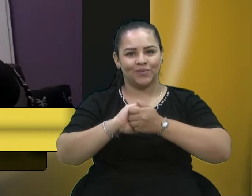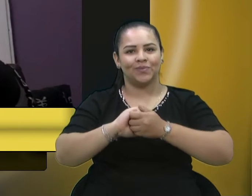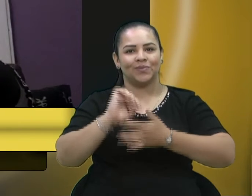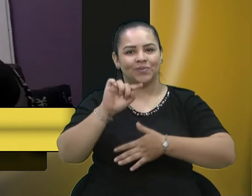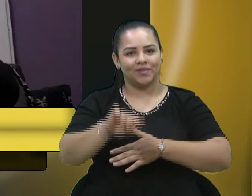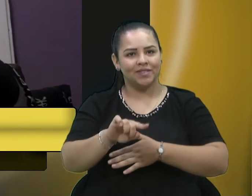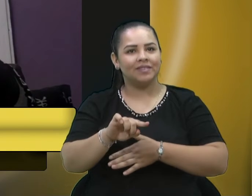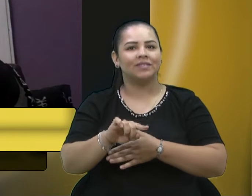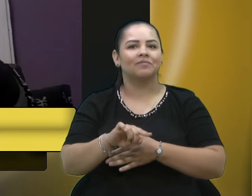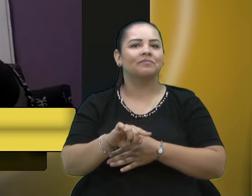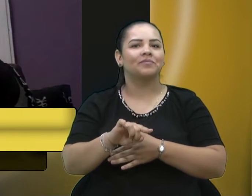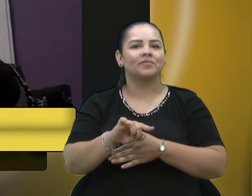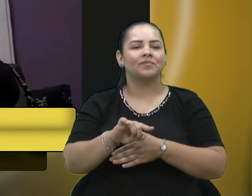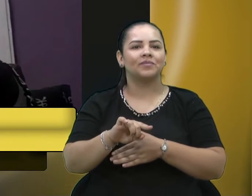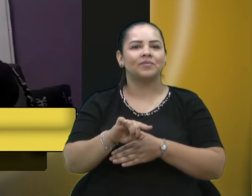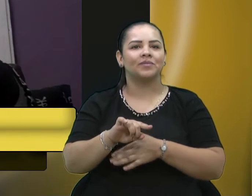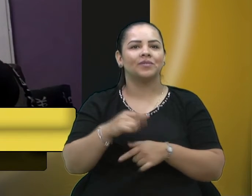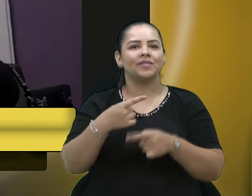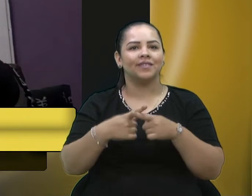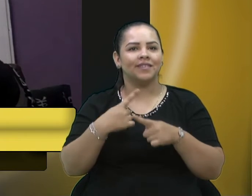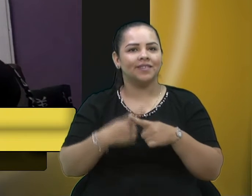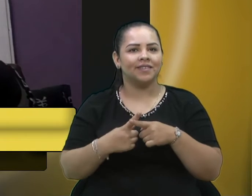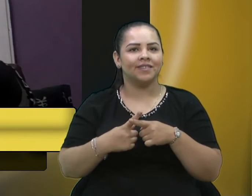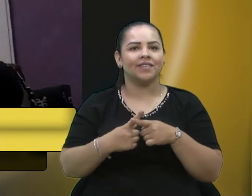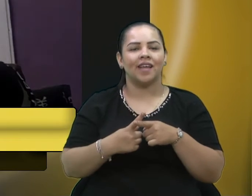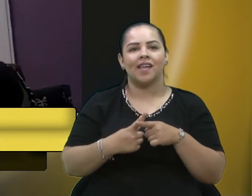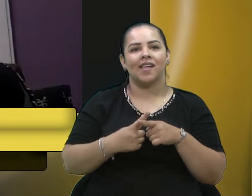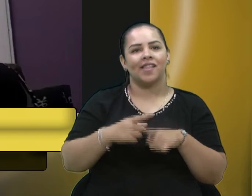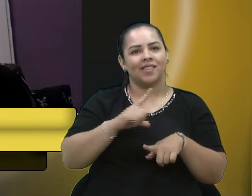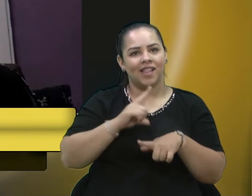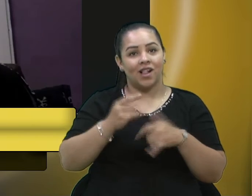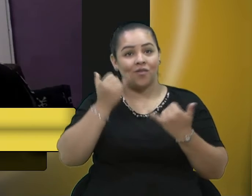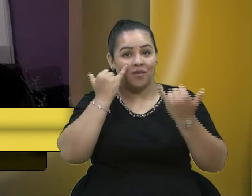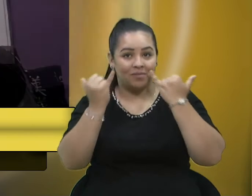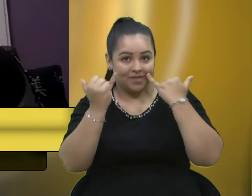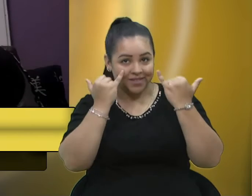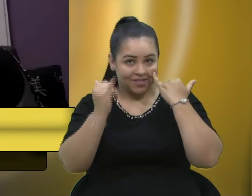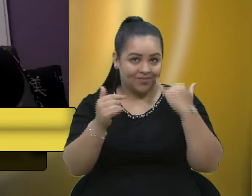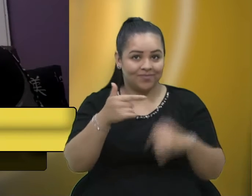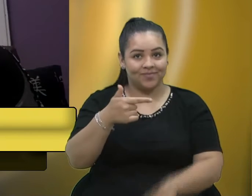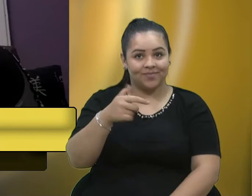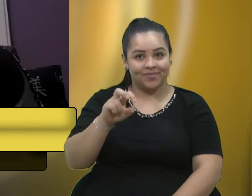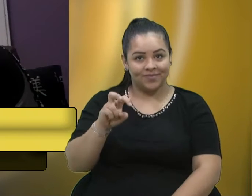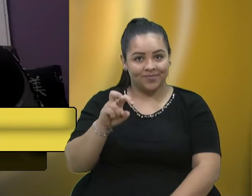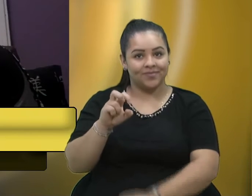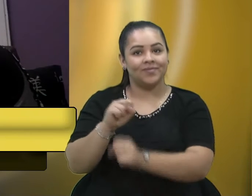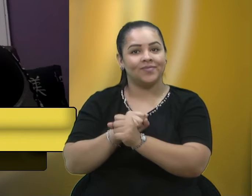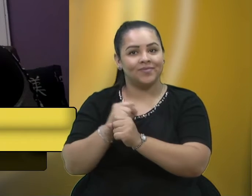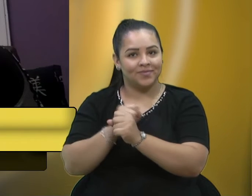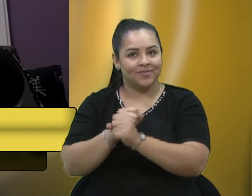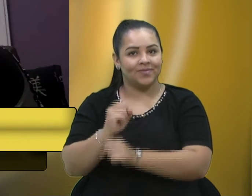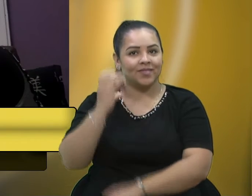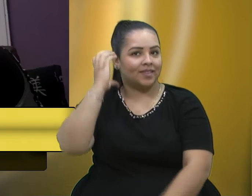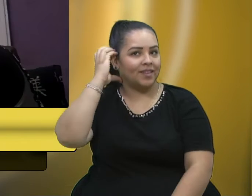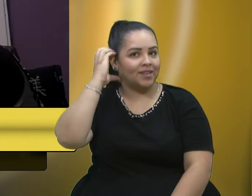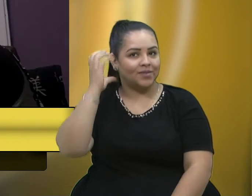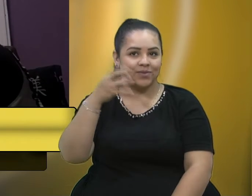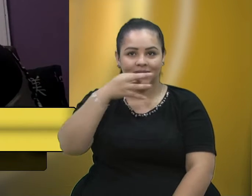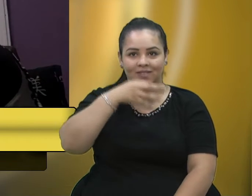notícia aí que a Rádio Caxias está fazendo, 75 anos,